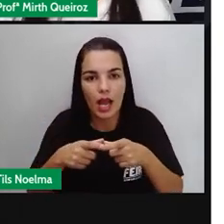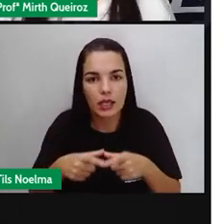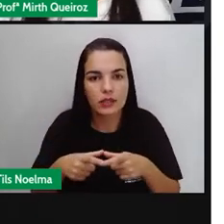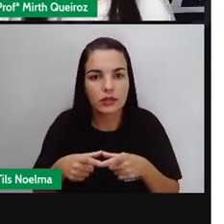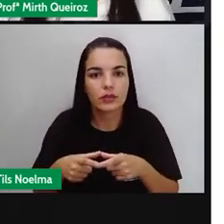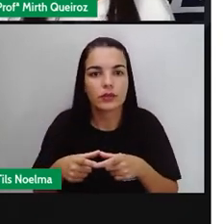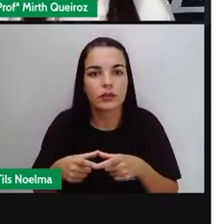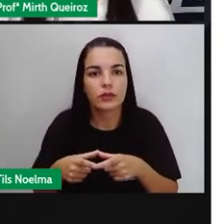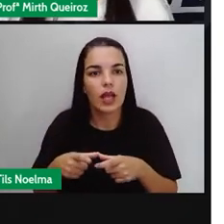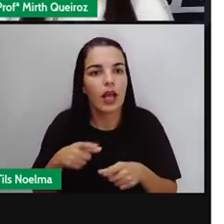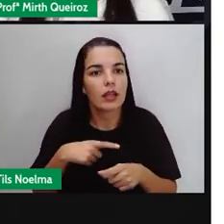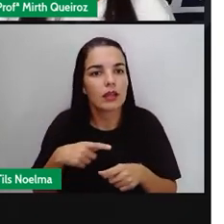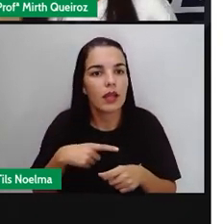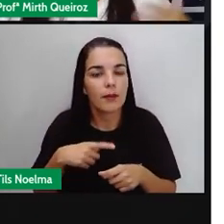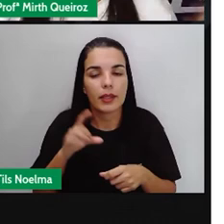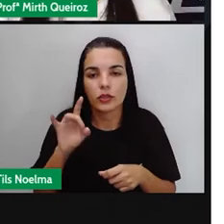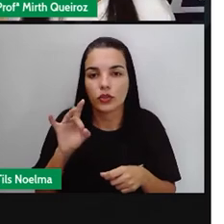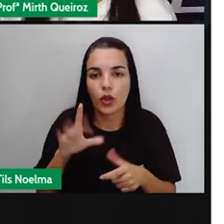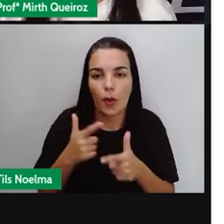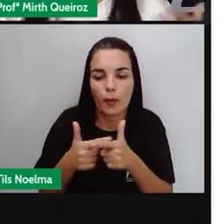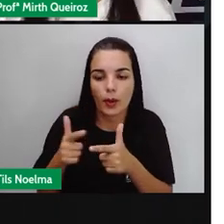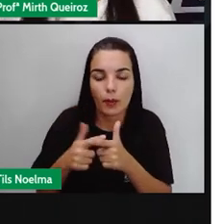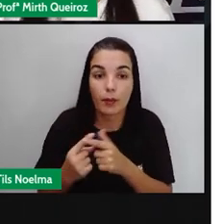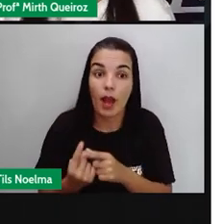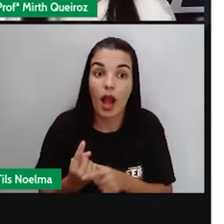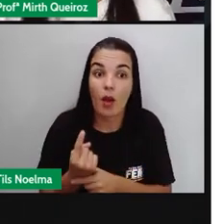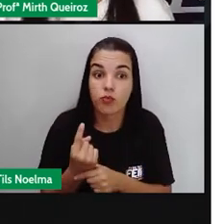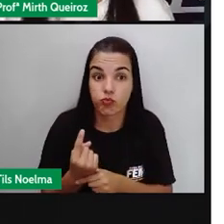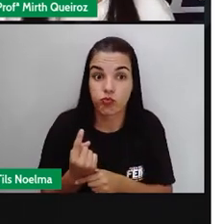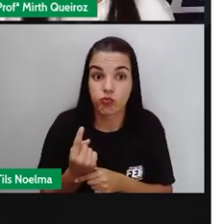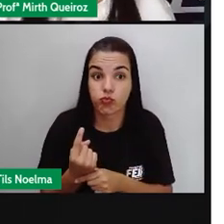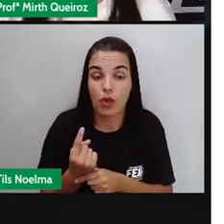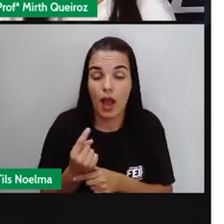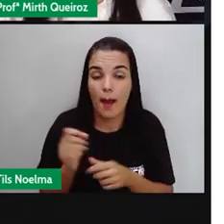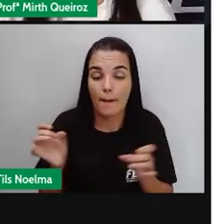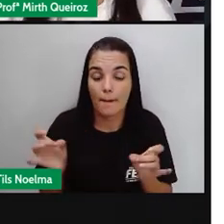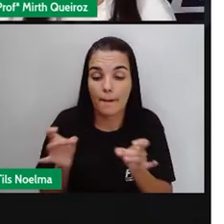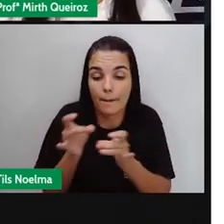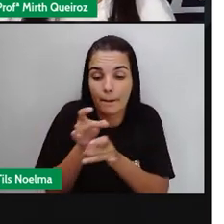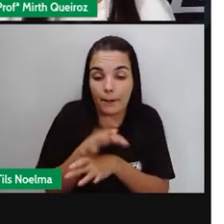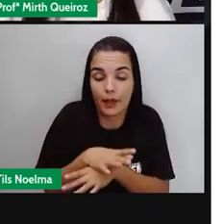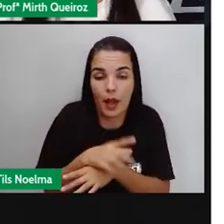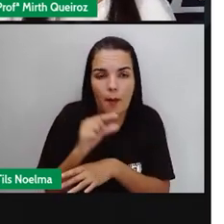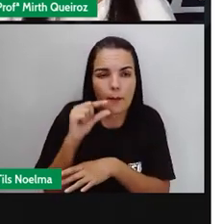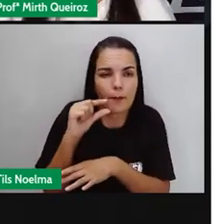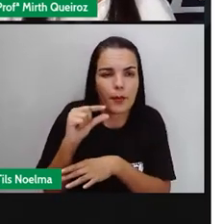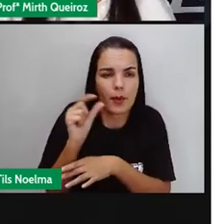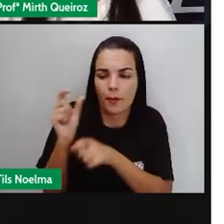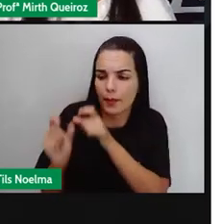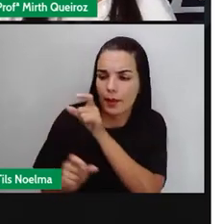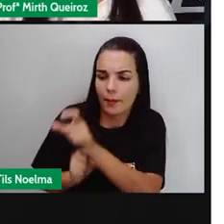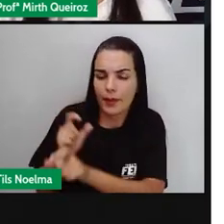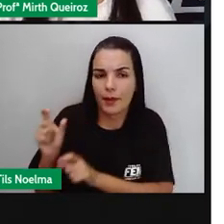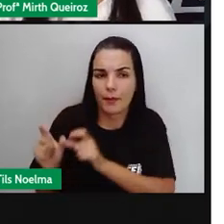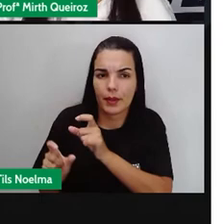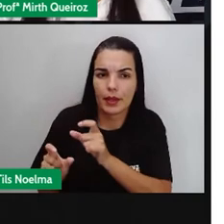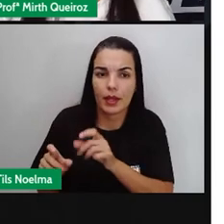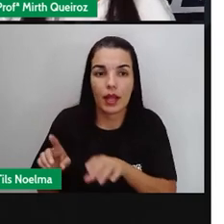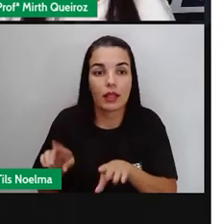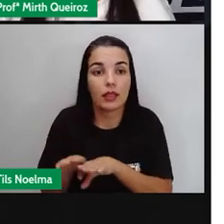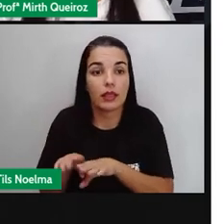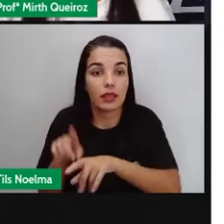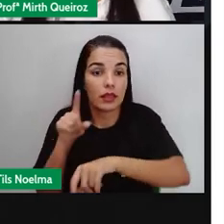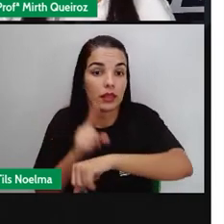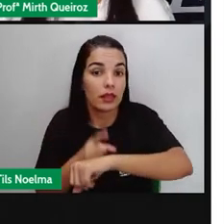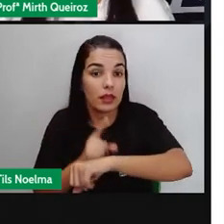Deve ser um único conflito. E não vários conflitos ao mesmo tempo. Deve ter poucos personagens. Tempo e